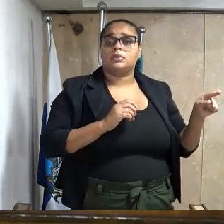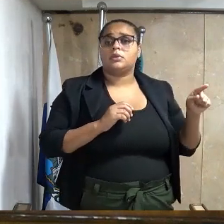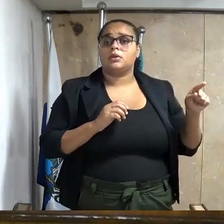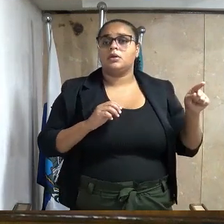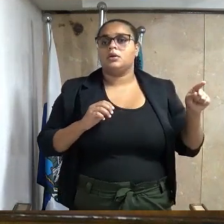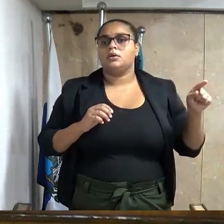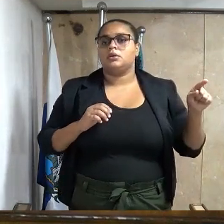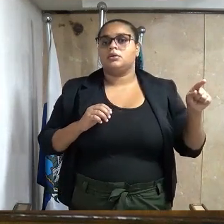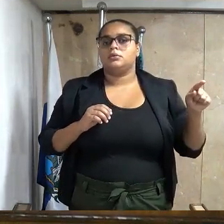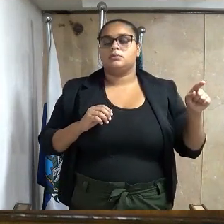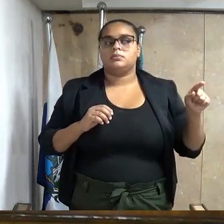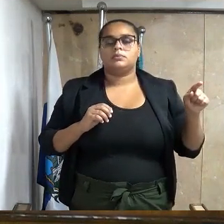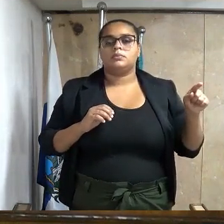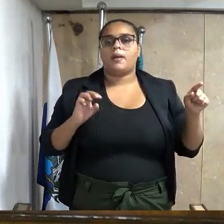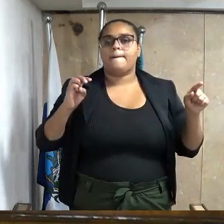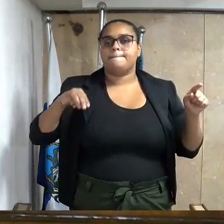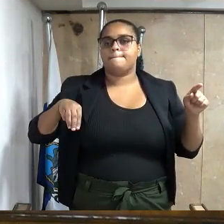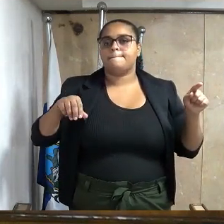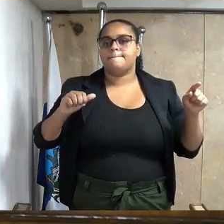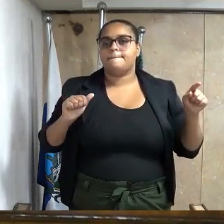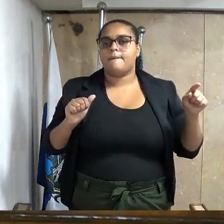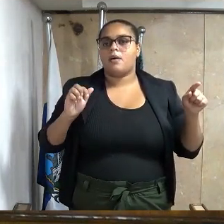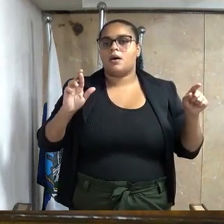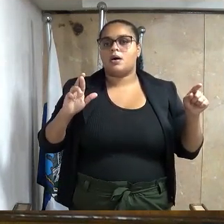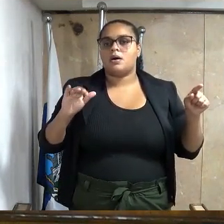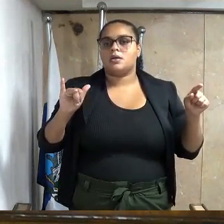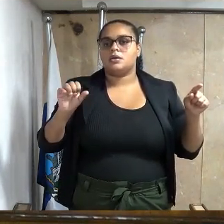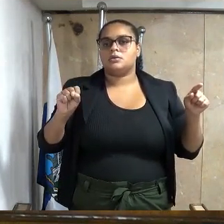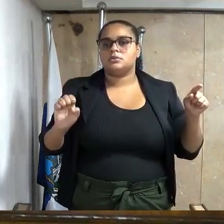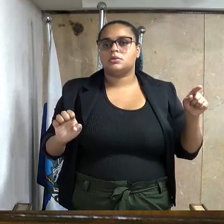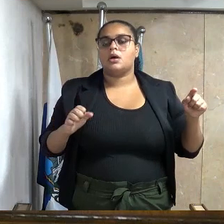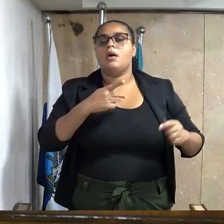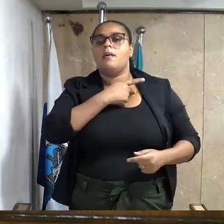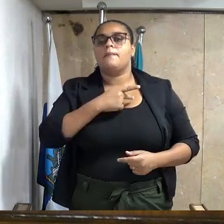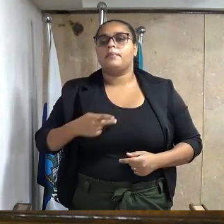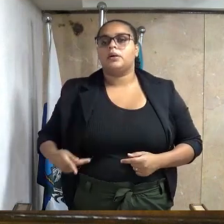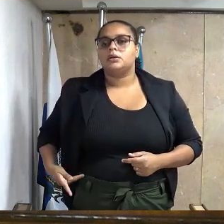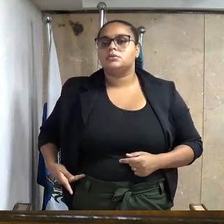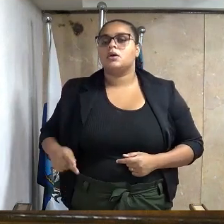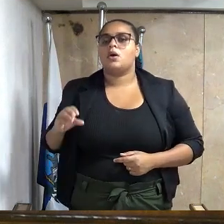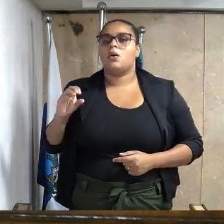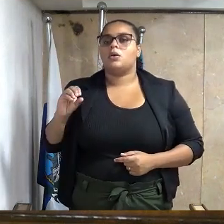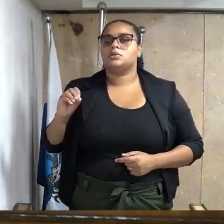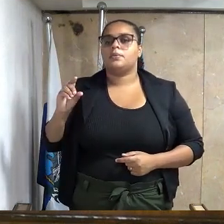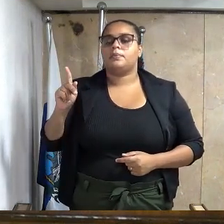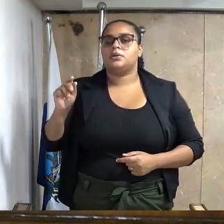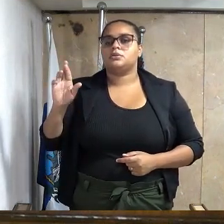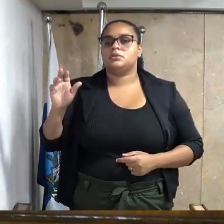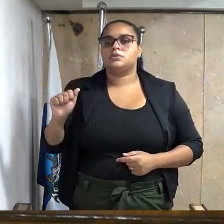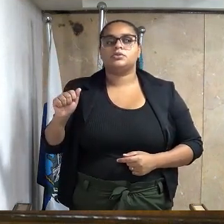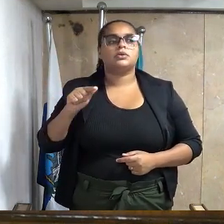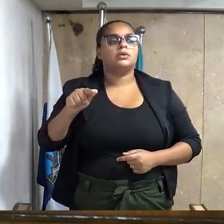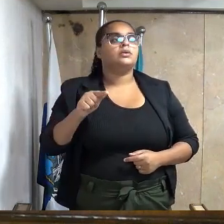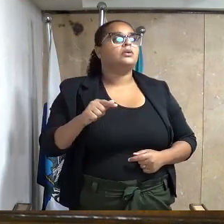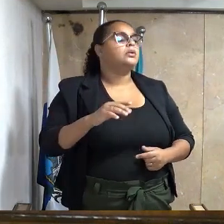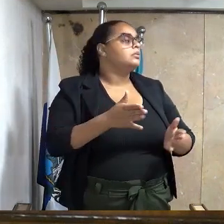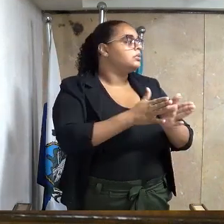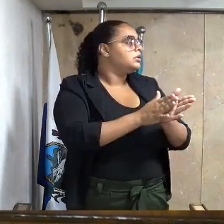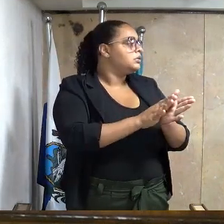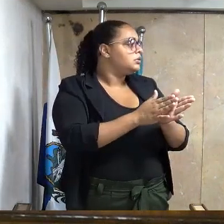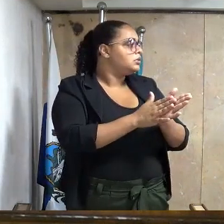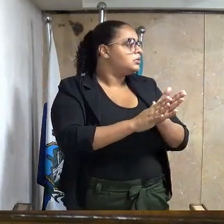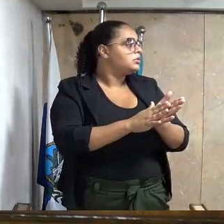Marisa Silva dos Santos, presidente da área de passista do Grêmio Recreativo Escola de Samba